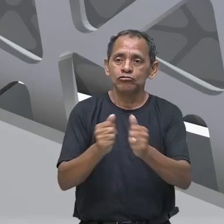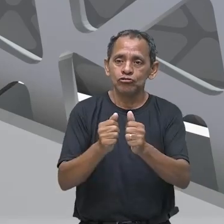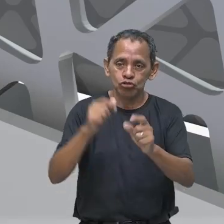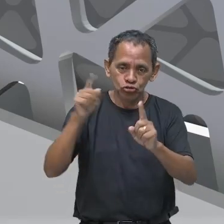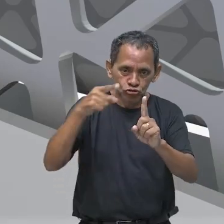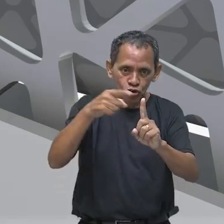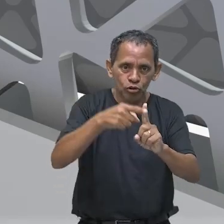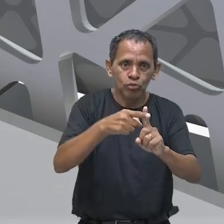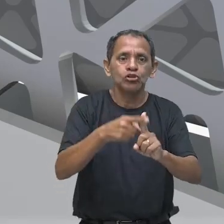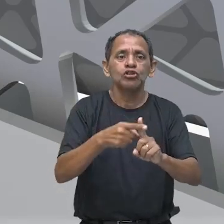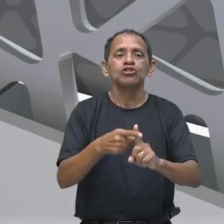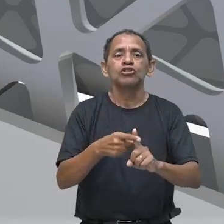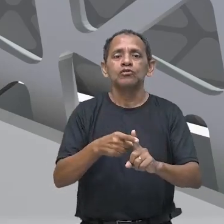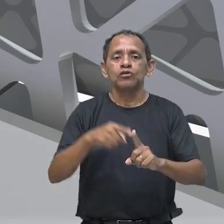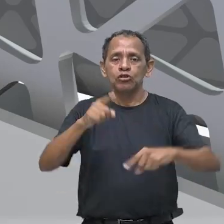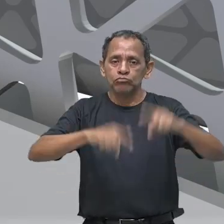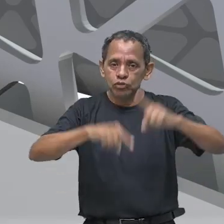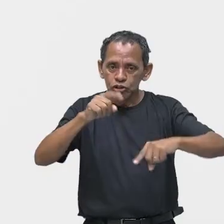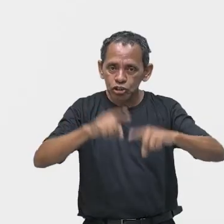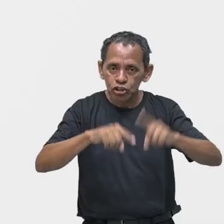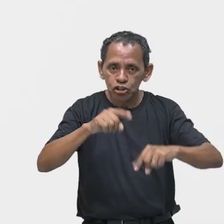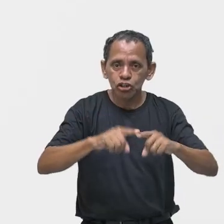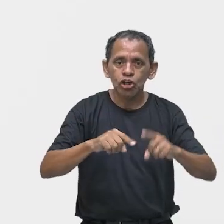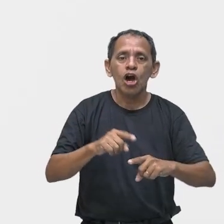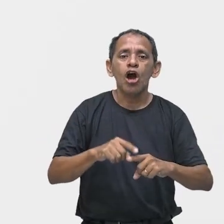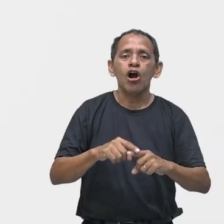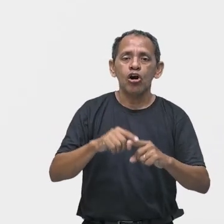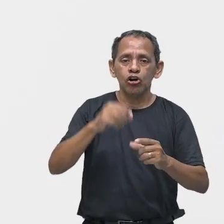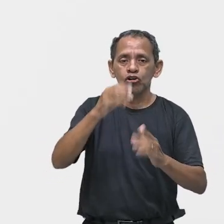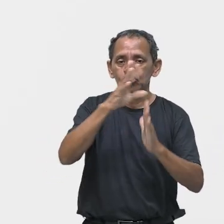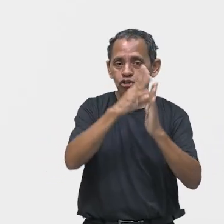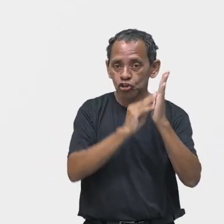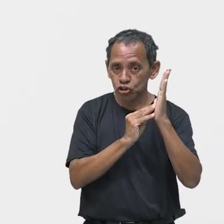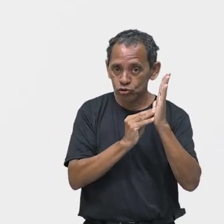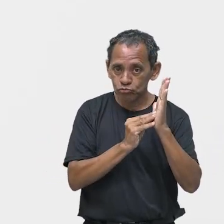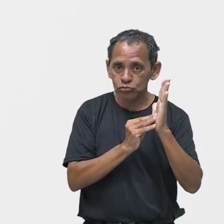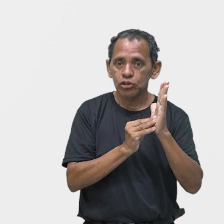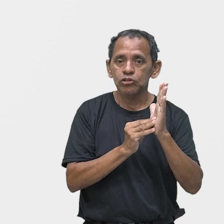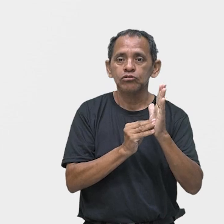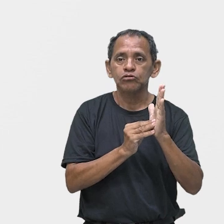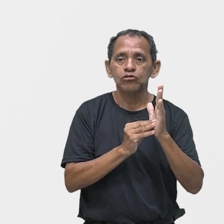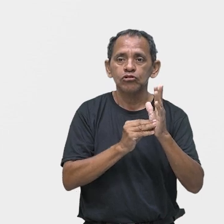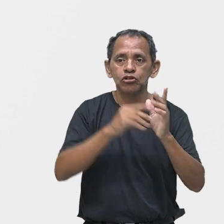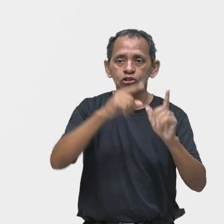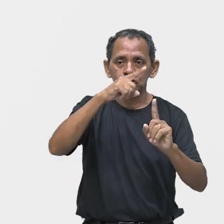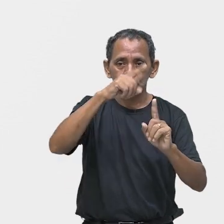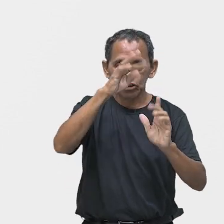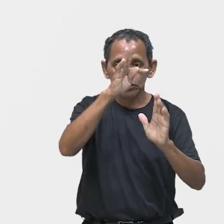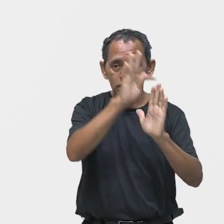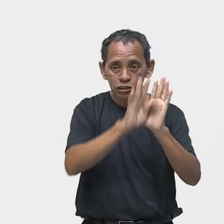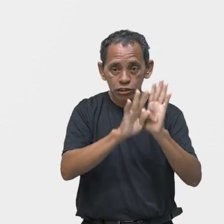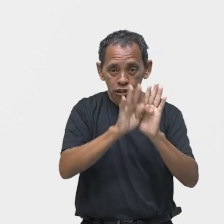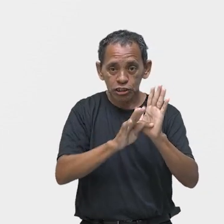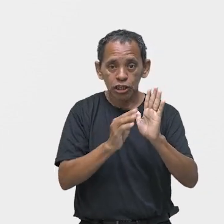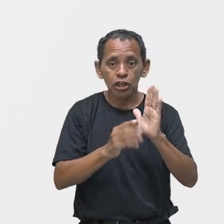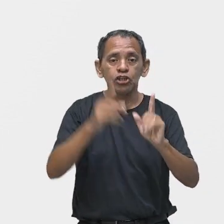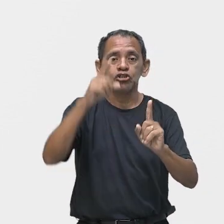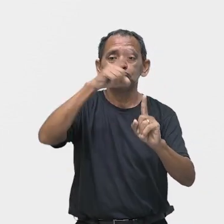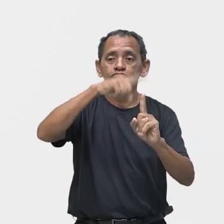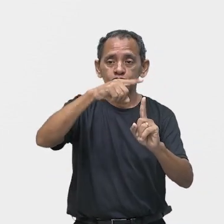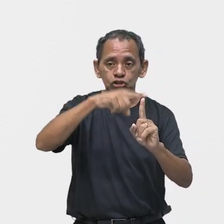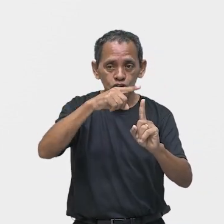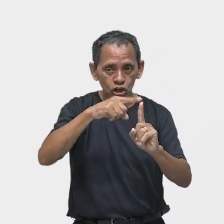apresentar agora o objeto de conhecimento para vocês. Então, objeto de conhecimento da aula 72 é